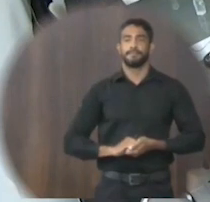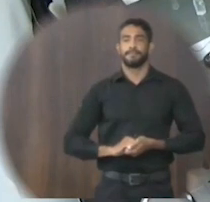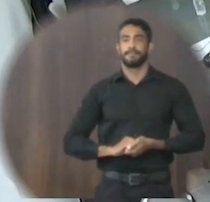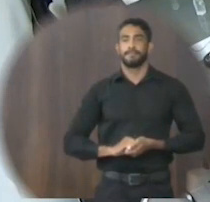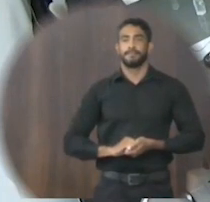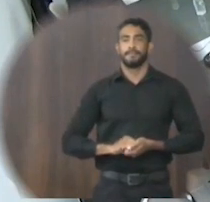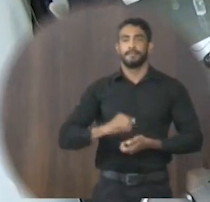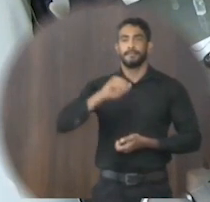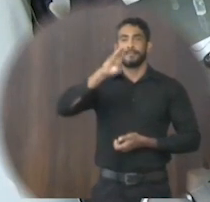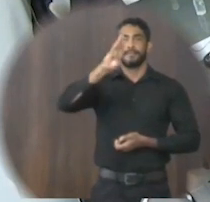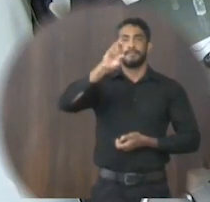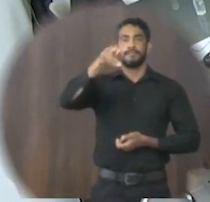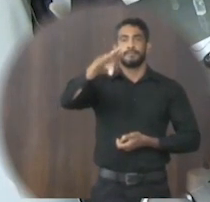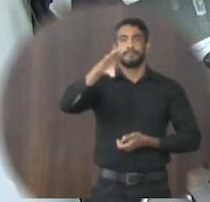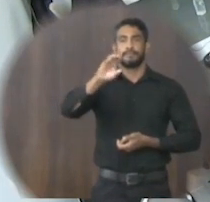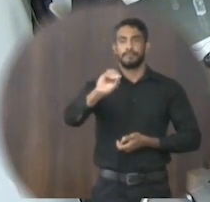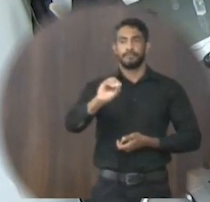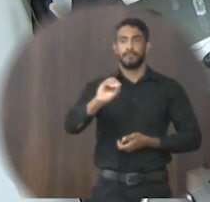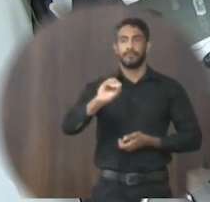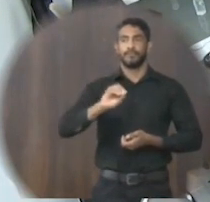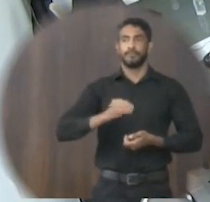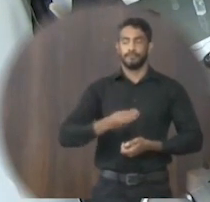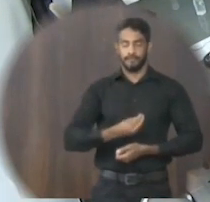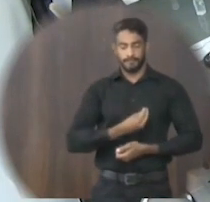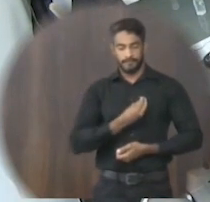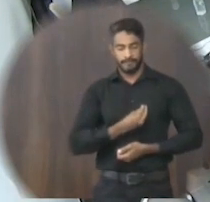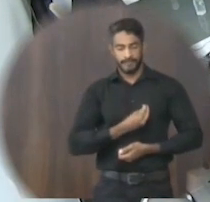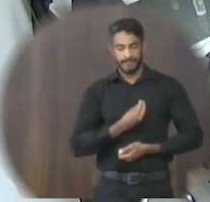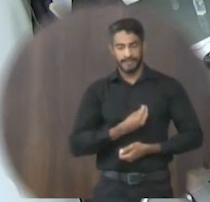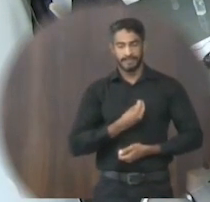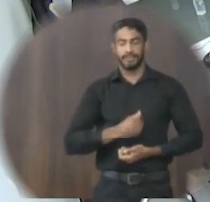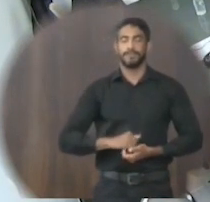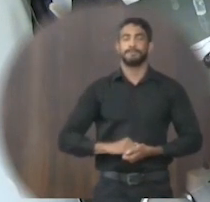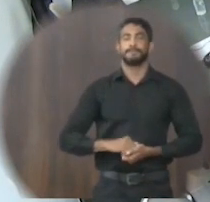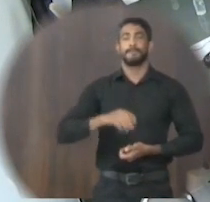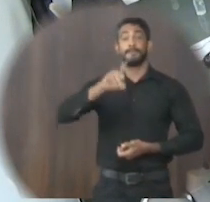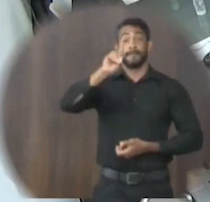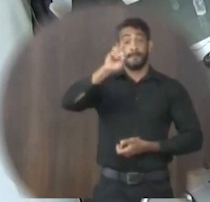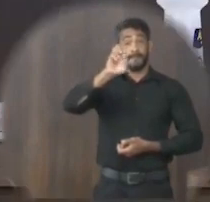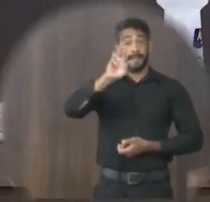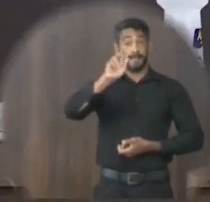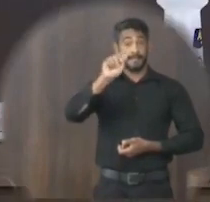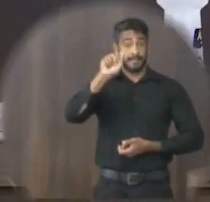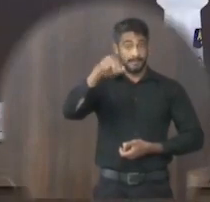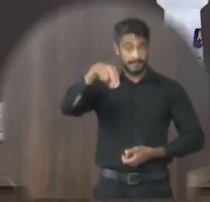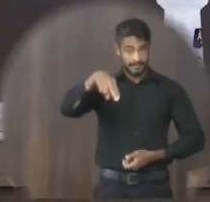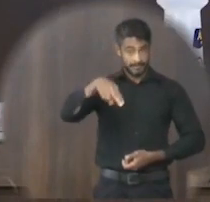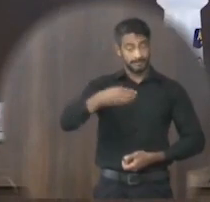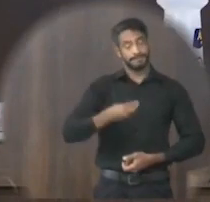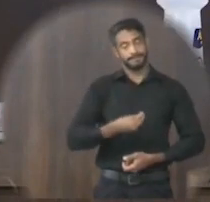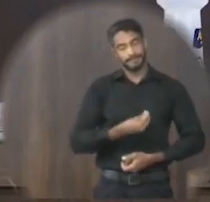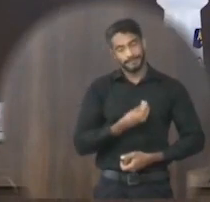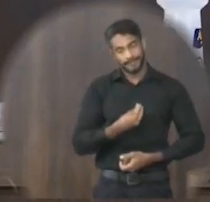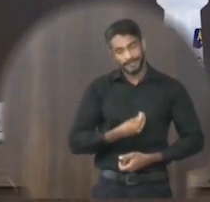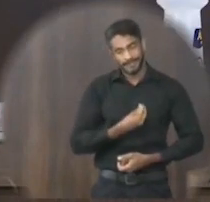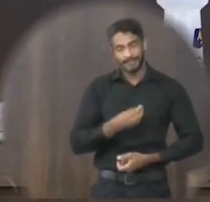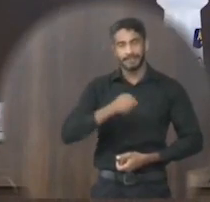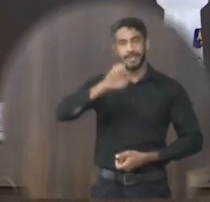Bruno Henrique Oliveira Mendes, presente Derlan Miranda dos Reis, presente